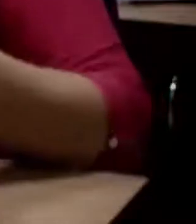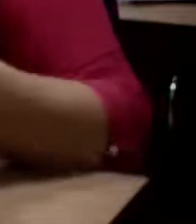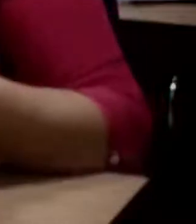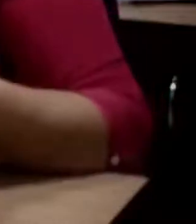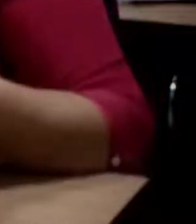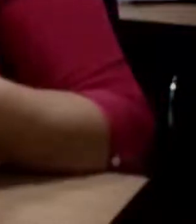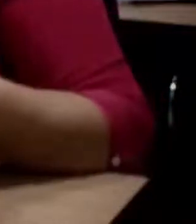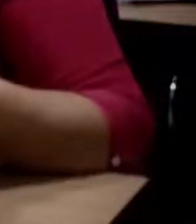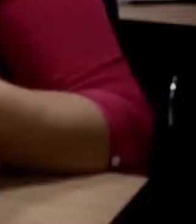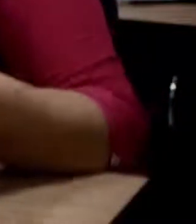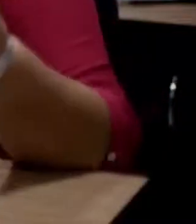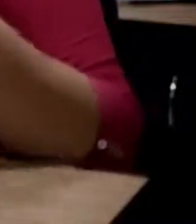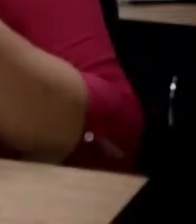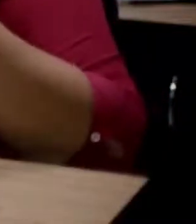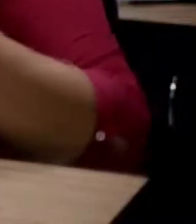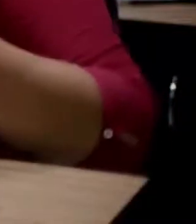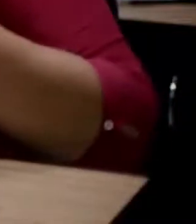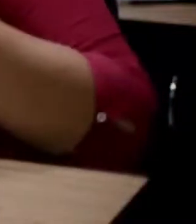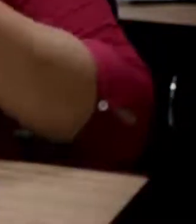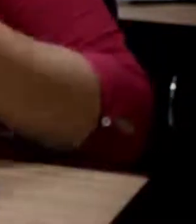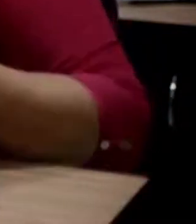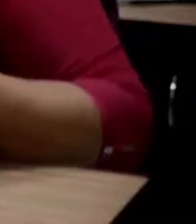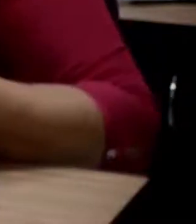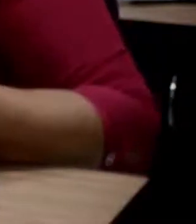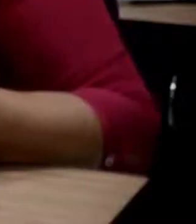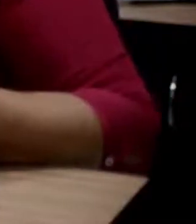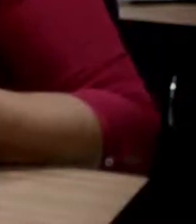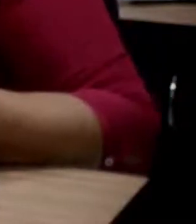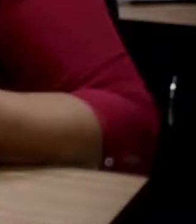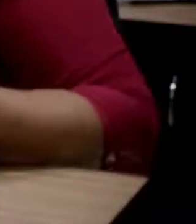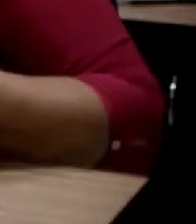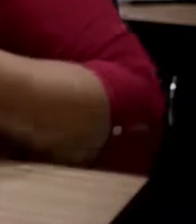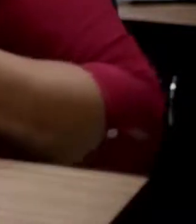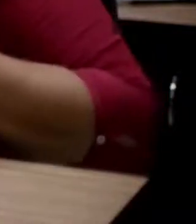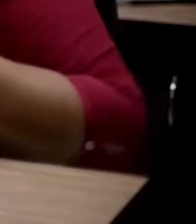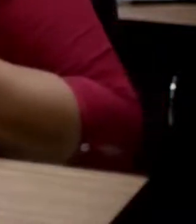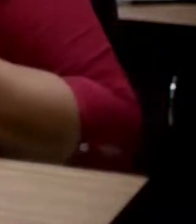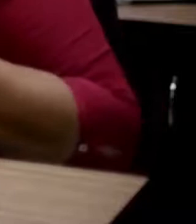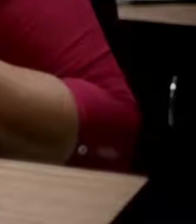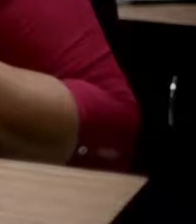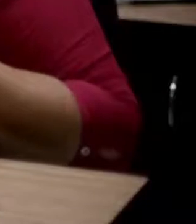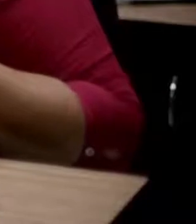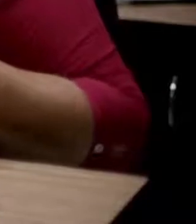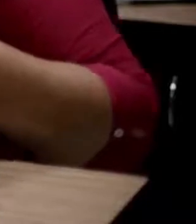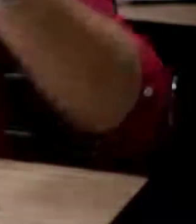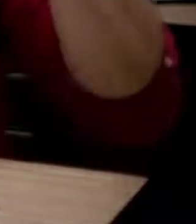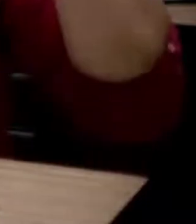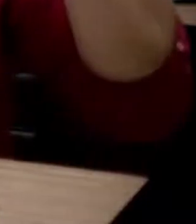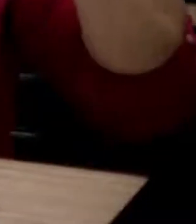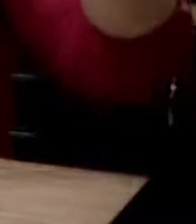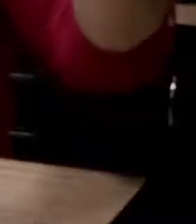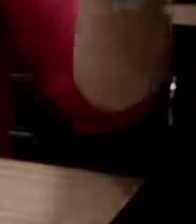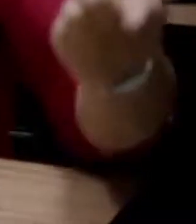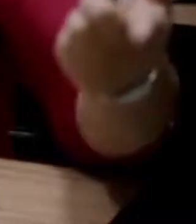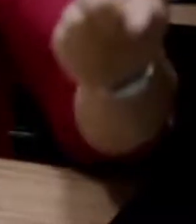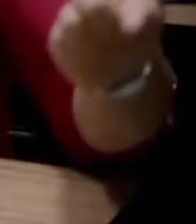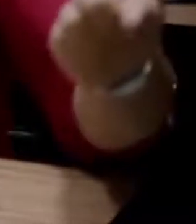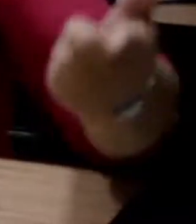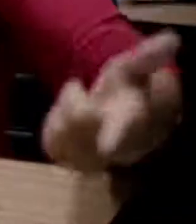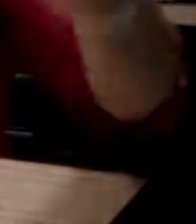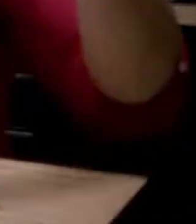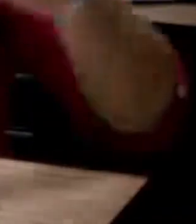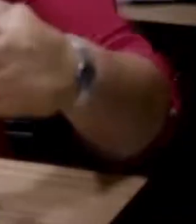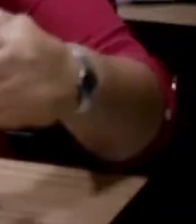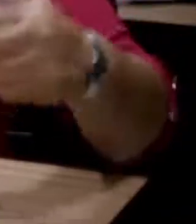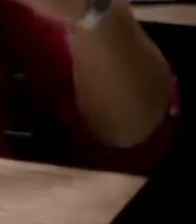melhor você irá escrever. Por quê? Porque escrever, criar uma obra de arte, é ver o mundo.